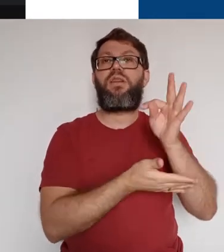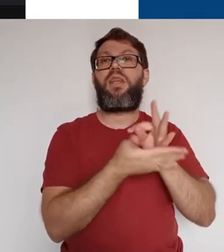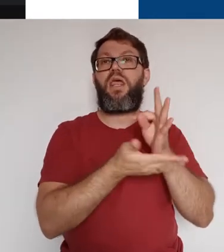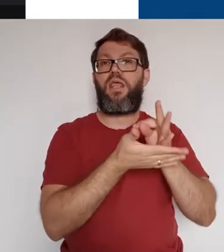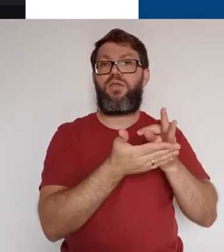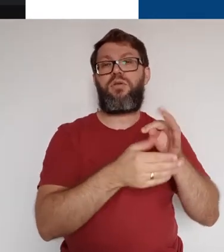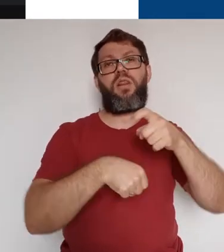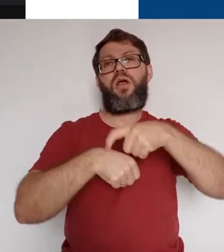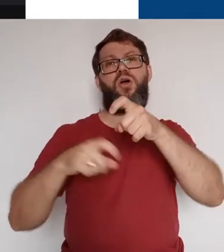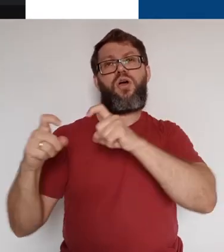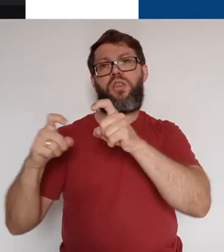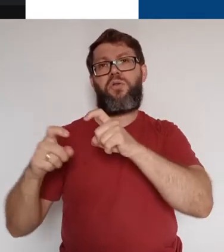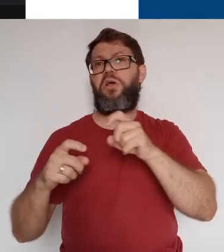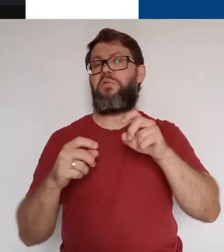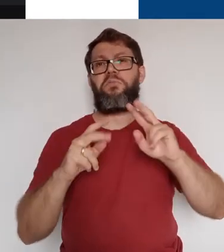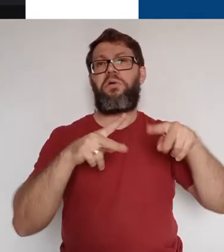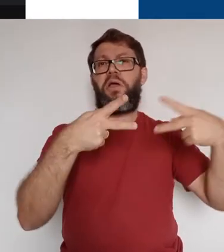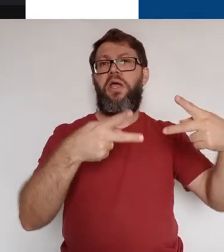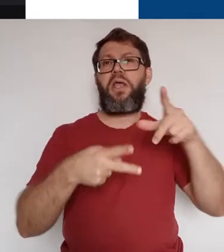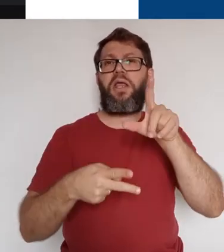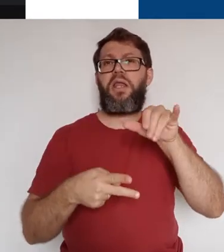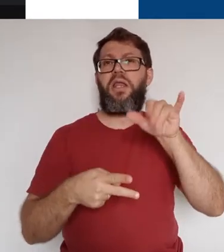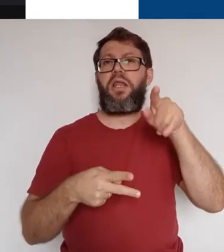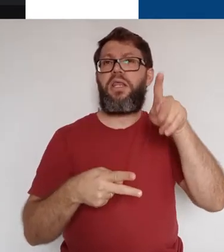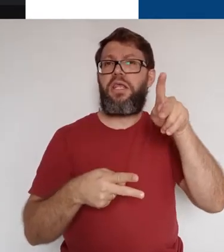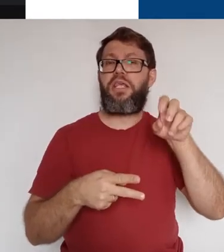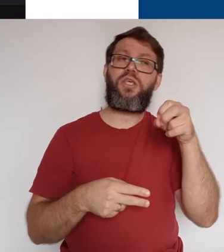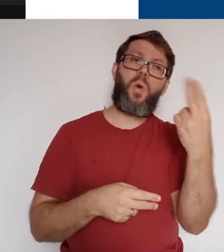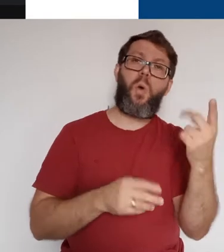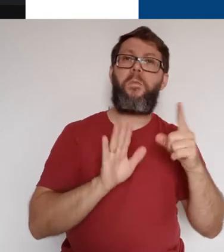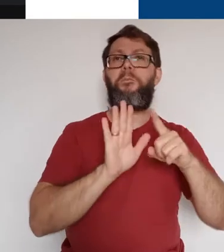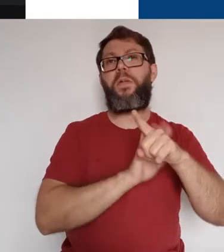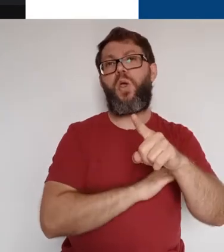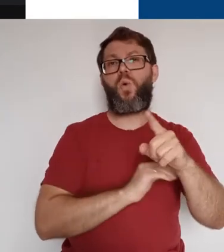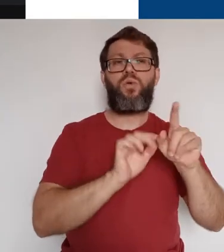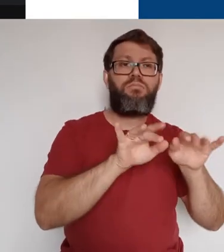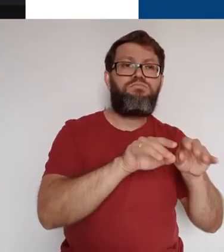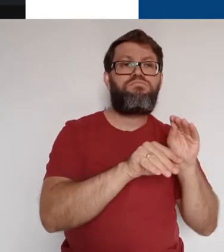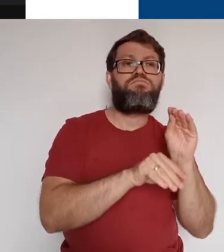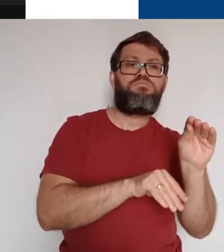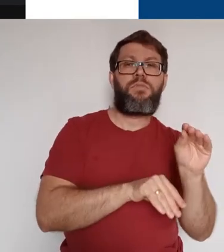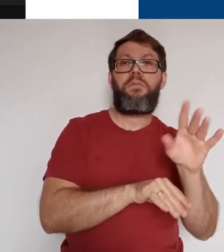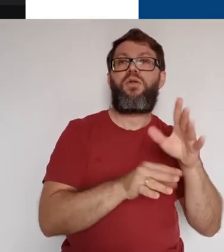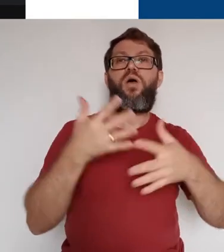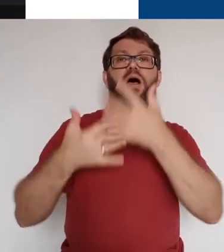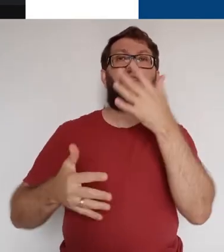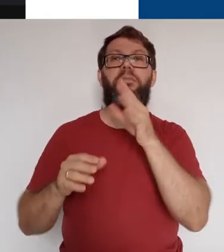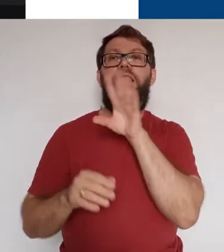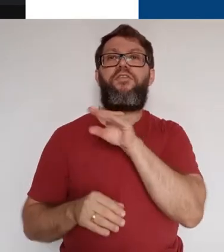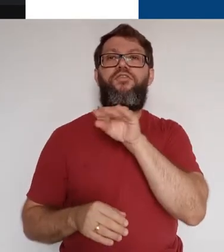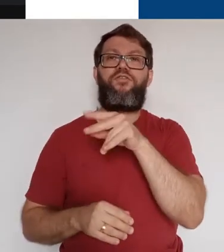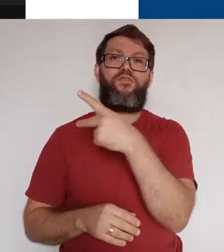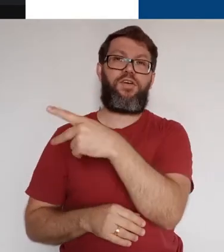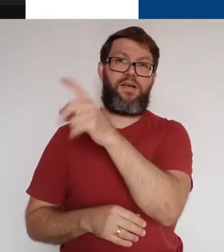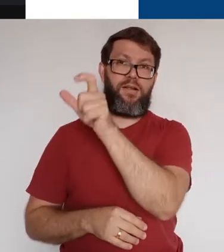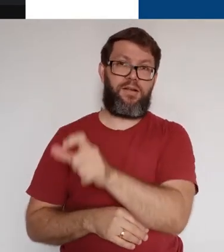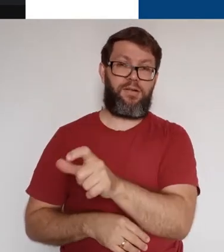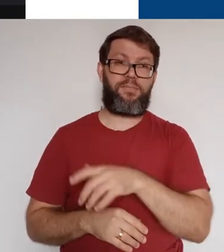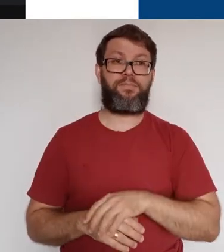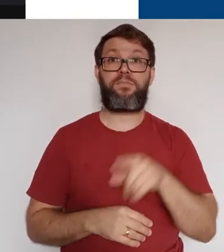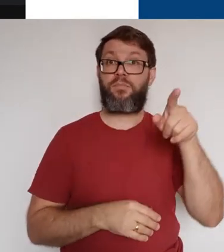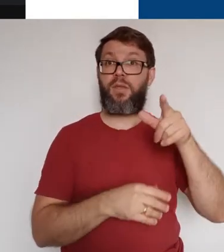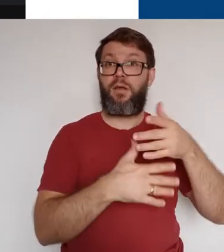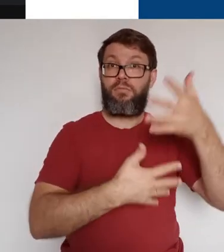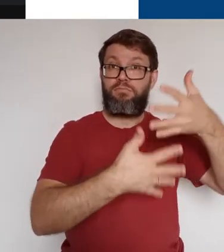videoconferência, como enviar links ou fazer perguntas sem interromper a fala de alguém. Essas mensagens